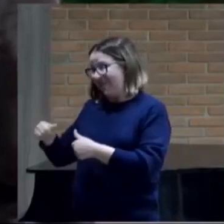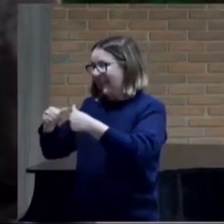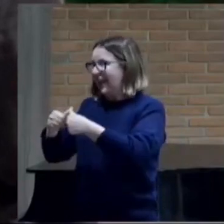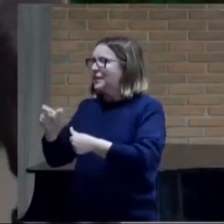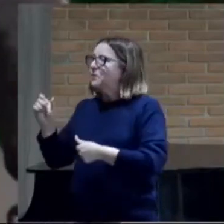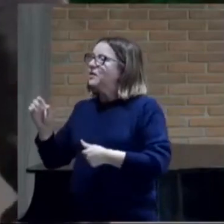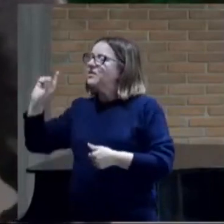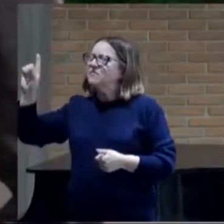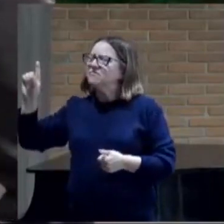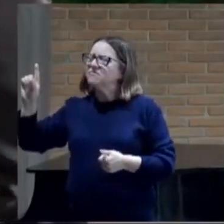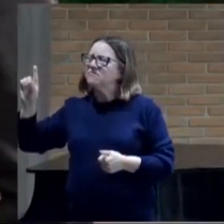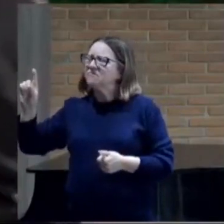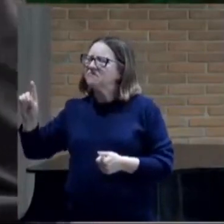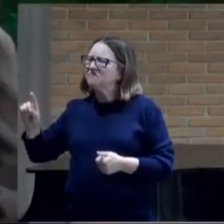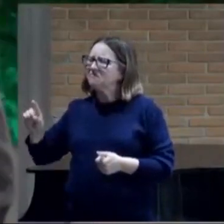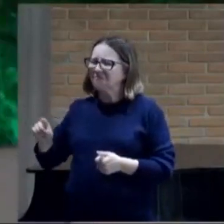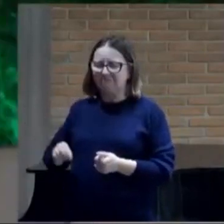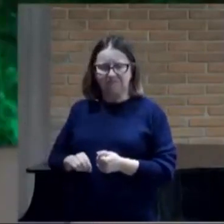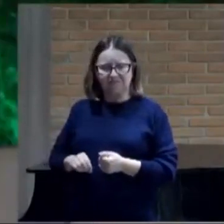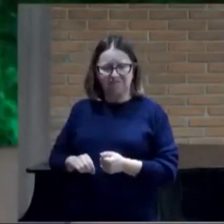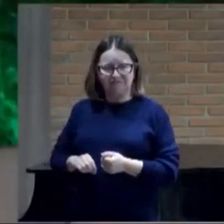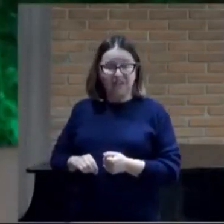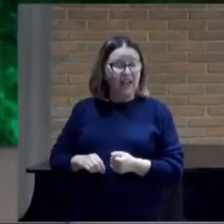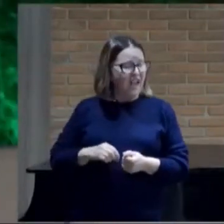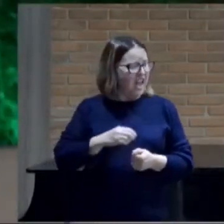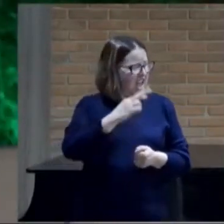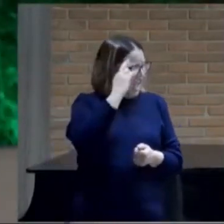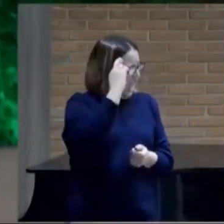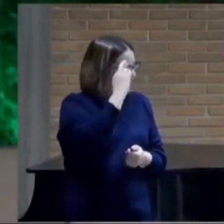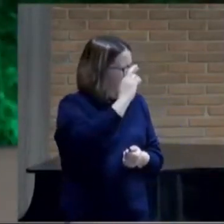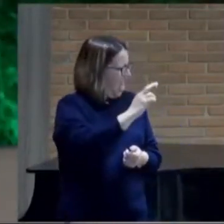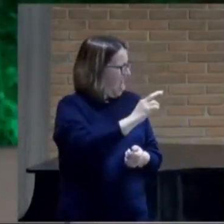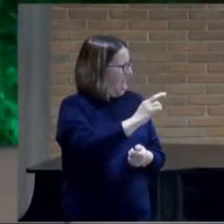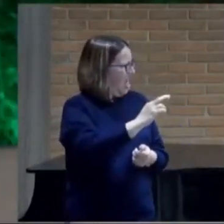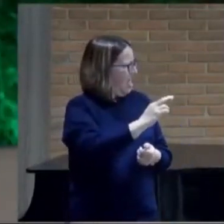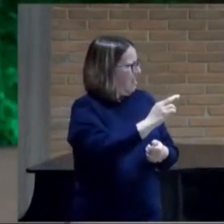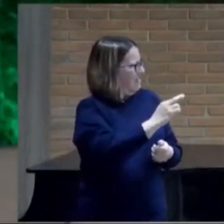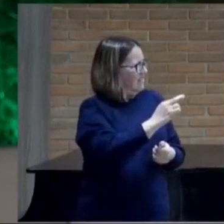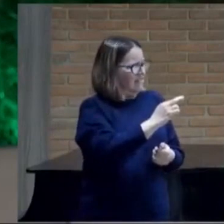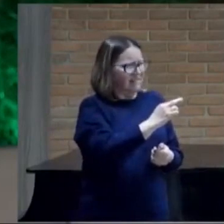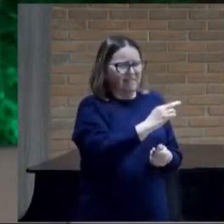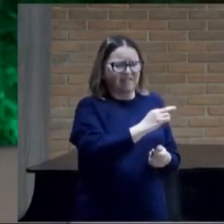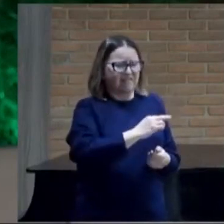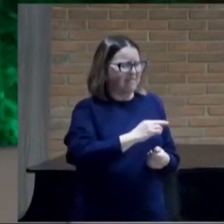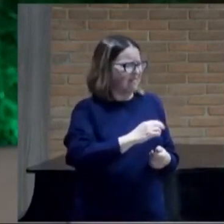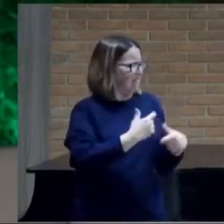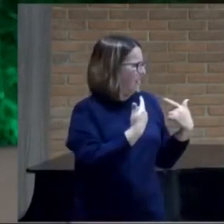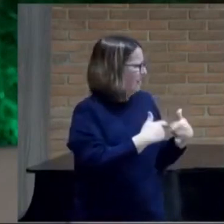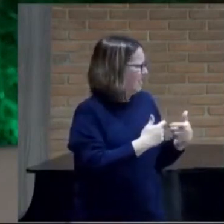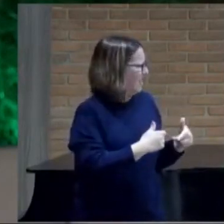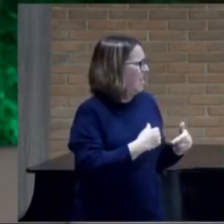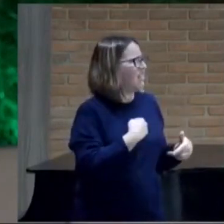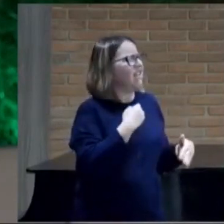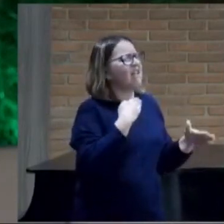E ela disse, o senhor é muito deselegante E eu vou me retirar da sua casa A porta está aberta